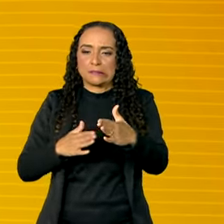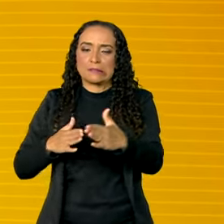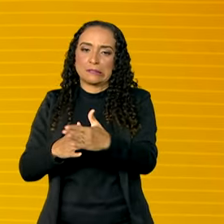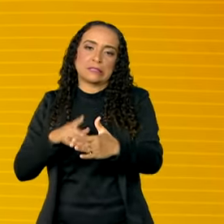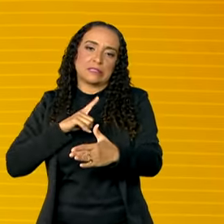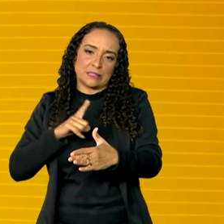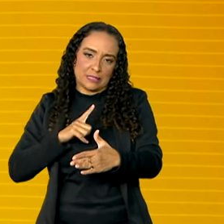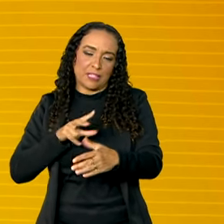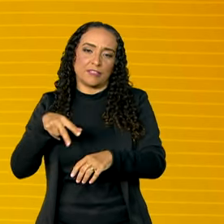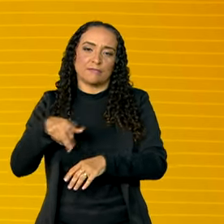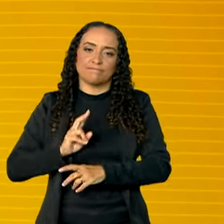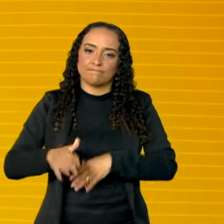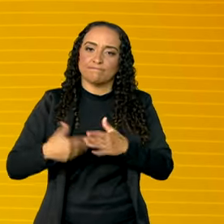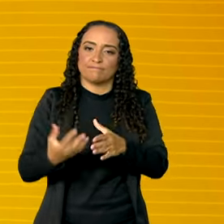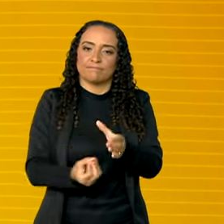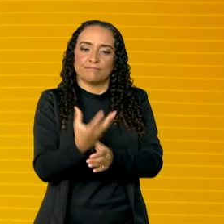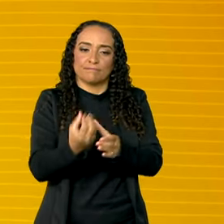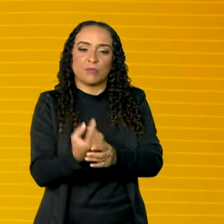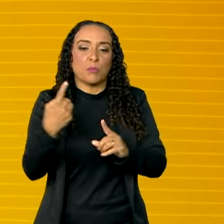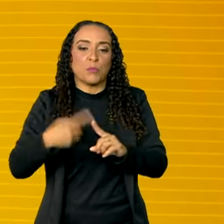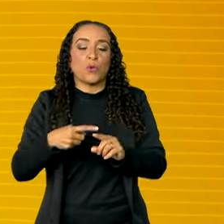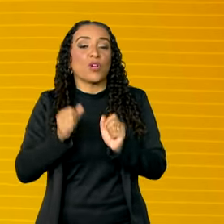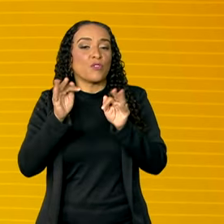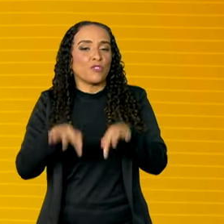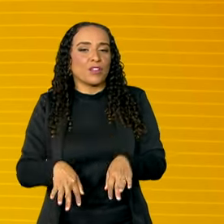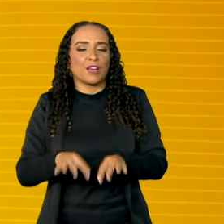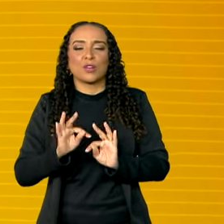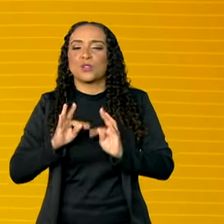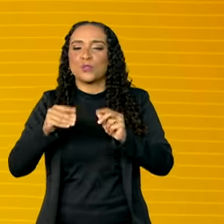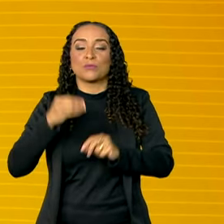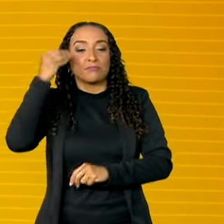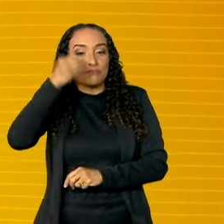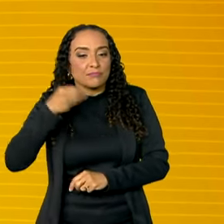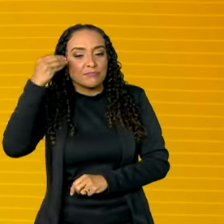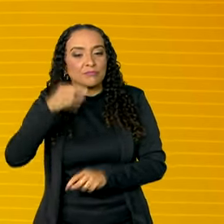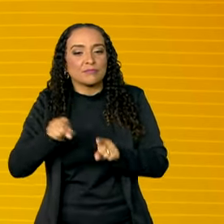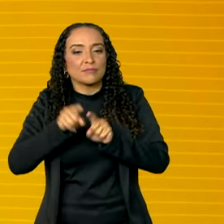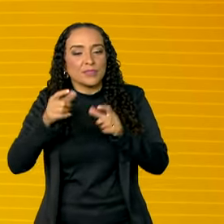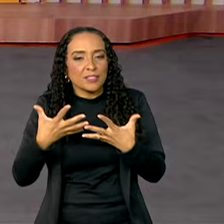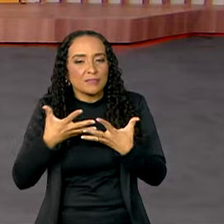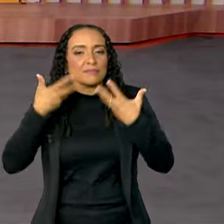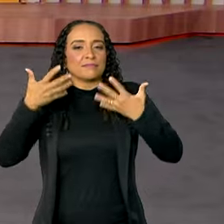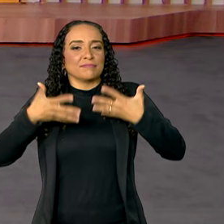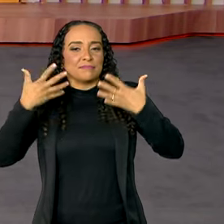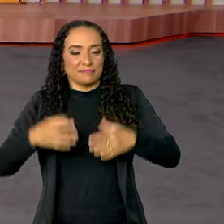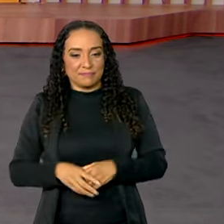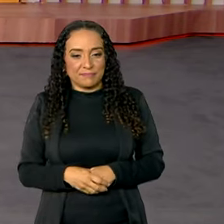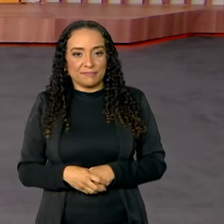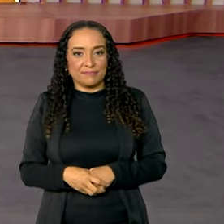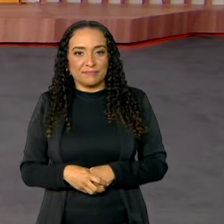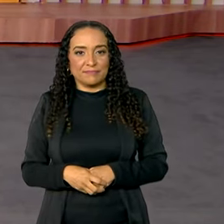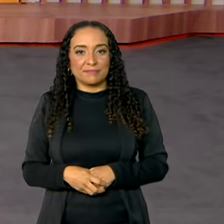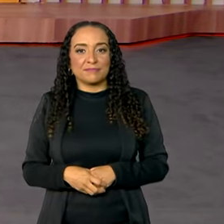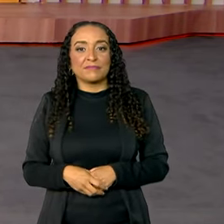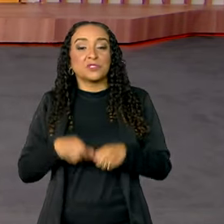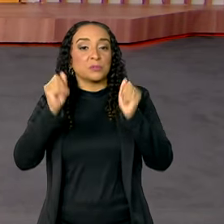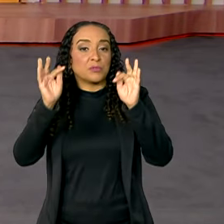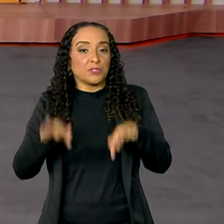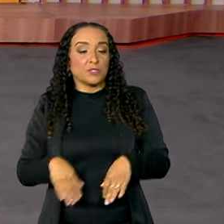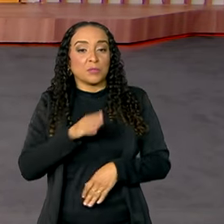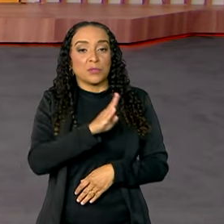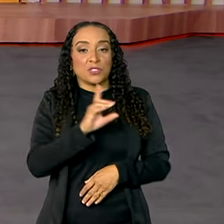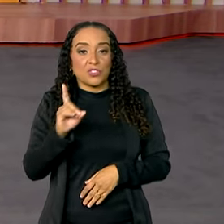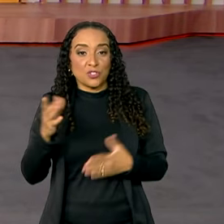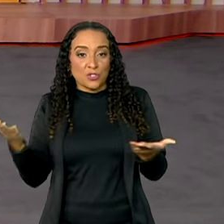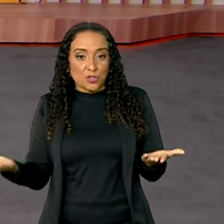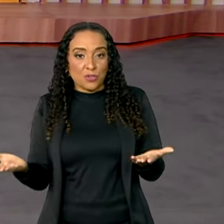que enfrentamos na produção, porque no final tudo vira experiência e inspiração. Ponto final no Brasil